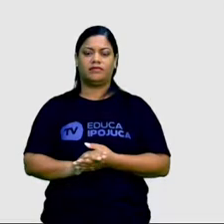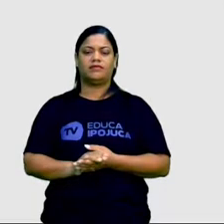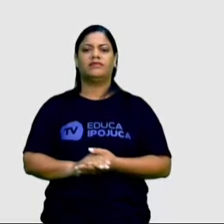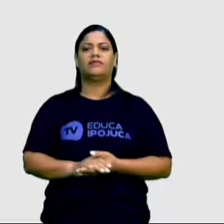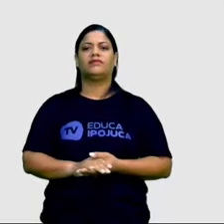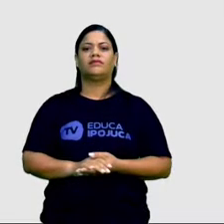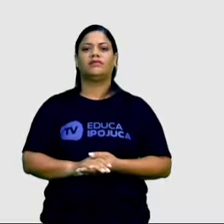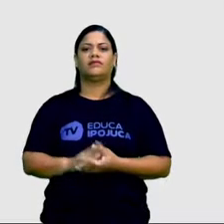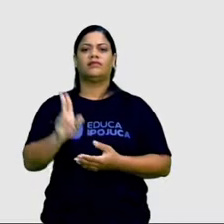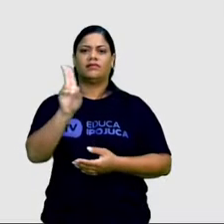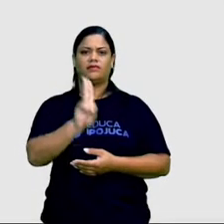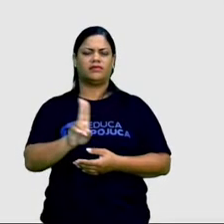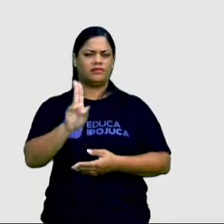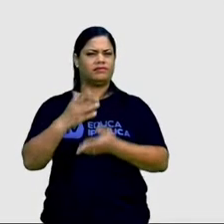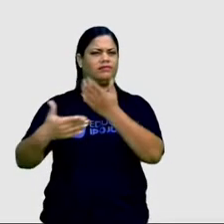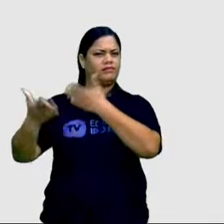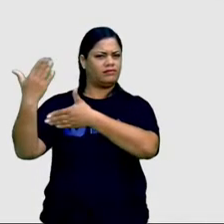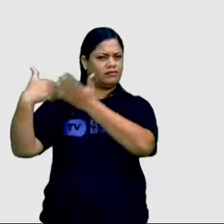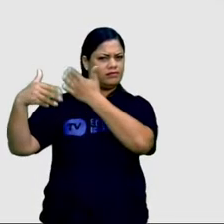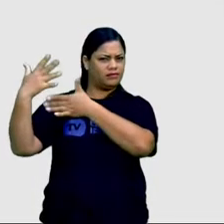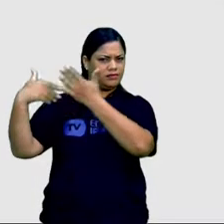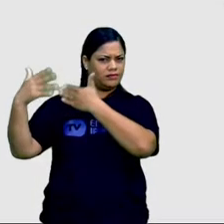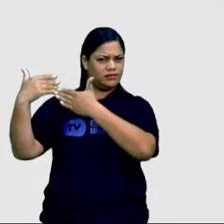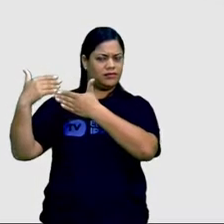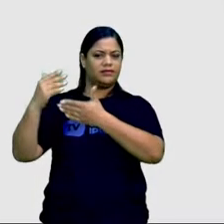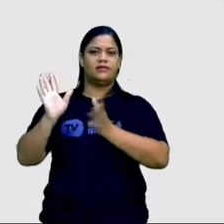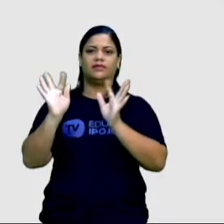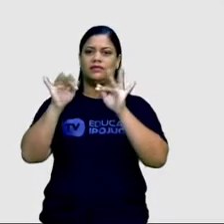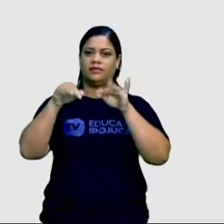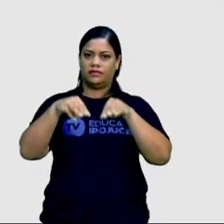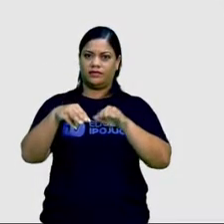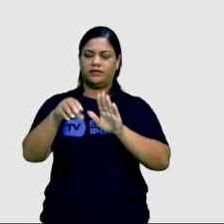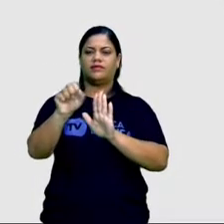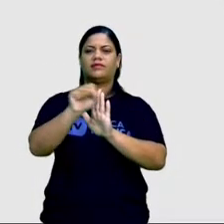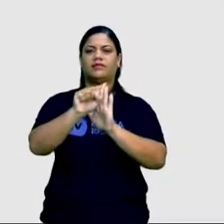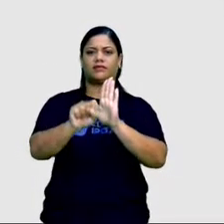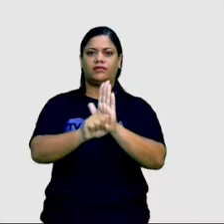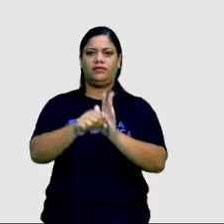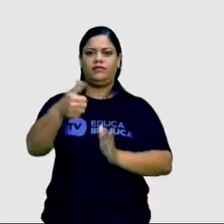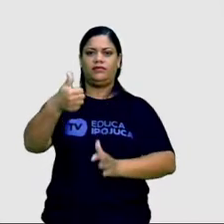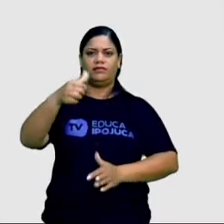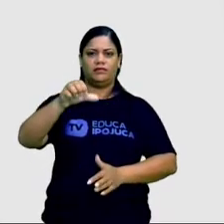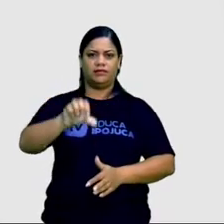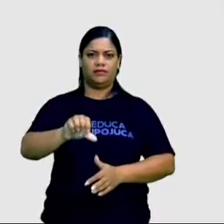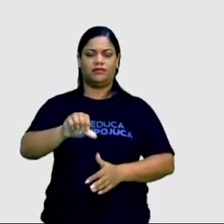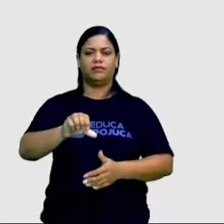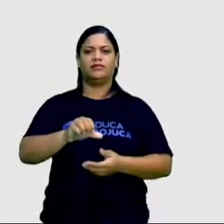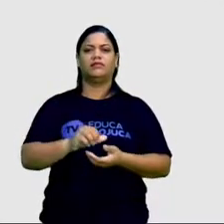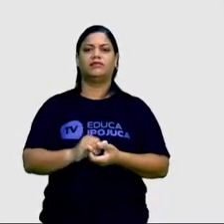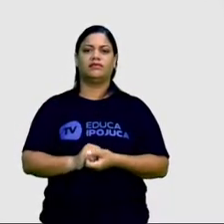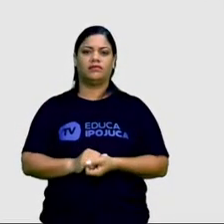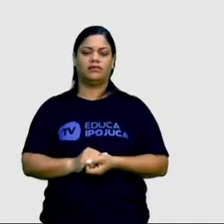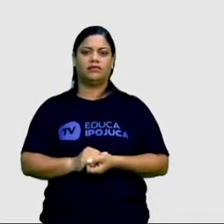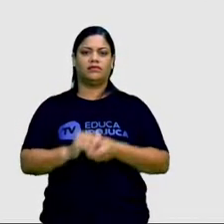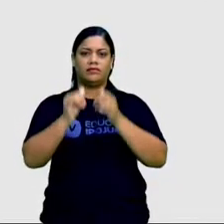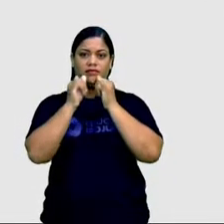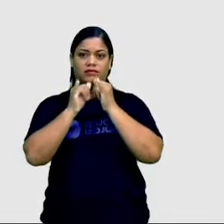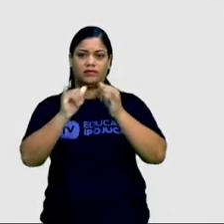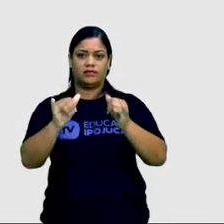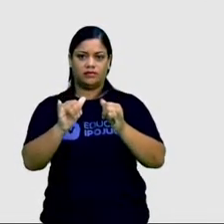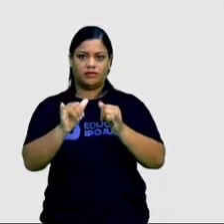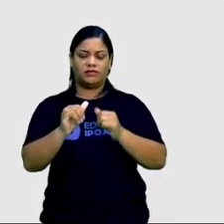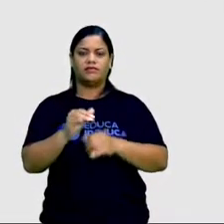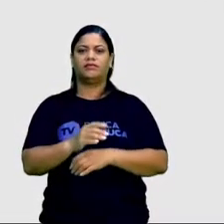a expressão é bem mais antiga e data do final do século XIX. Fake news são as informações falsas